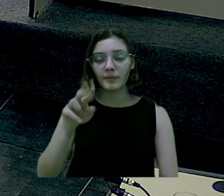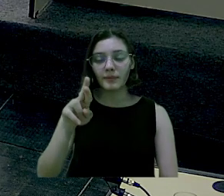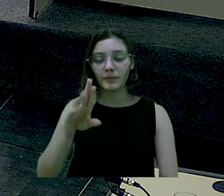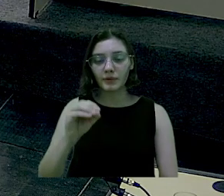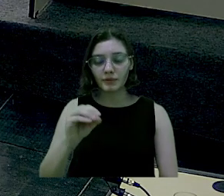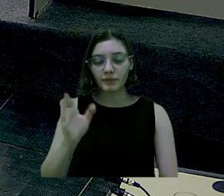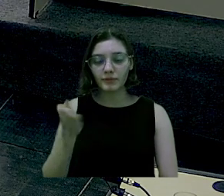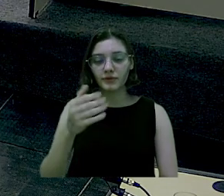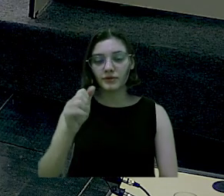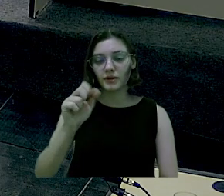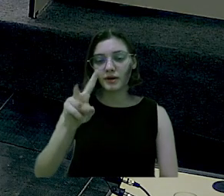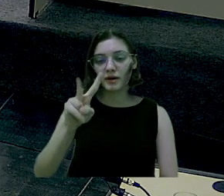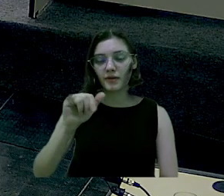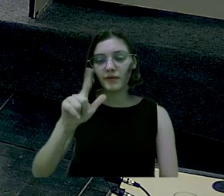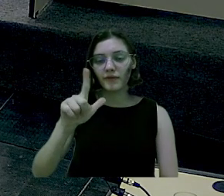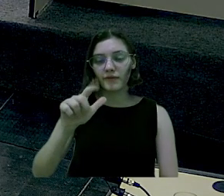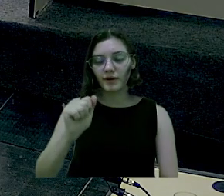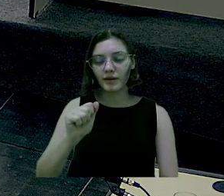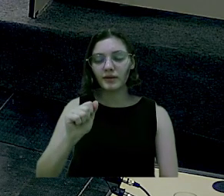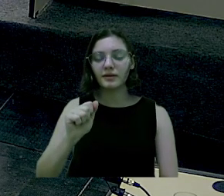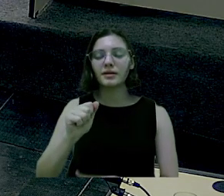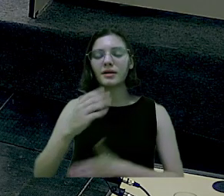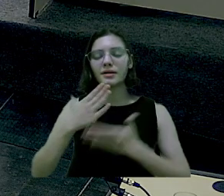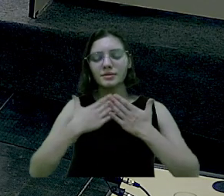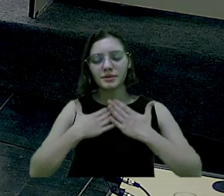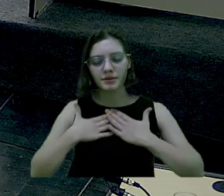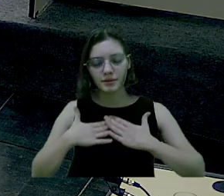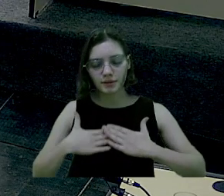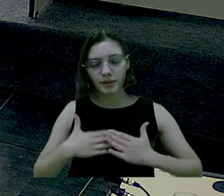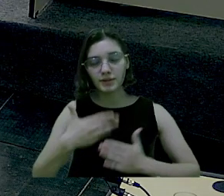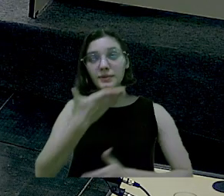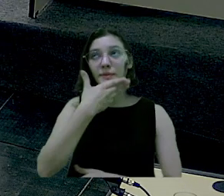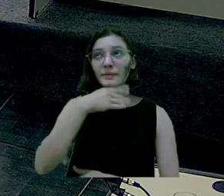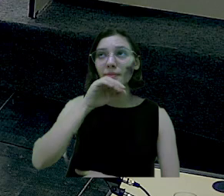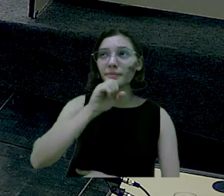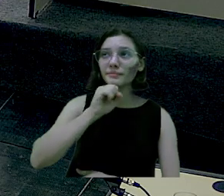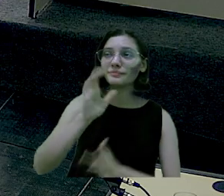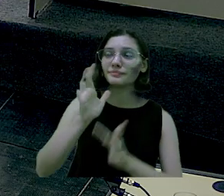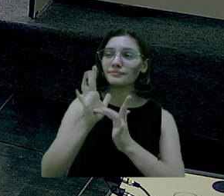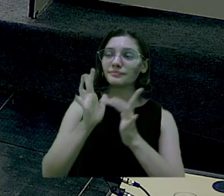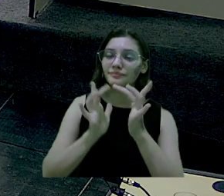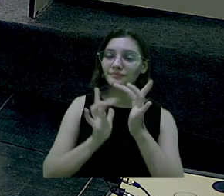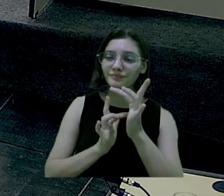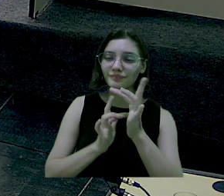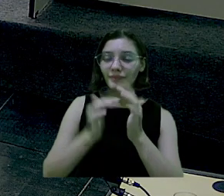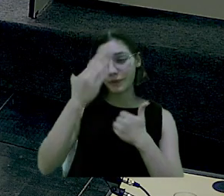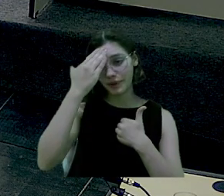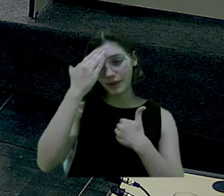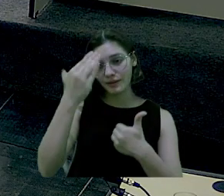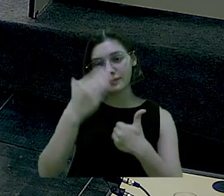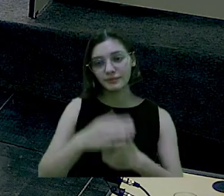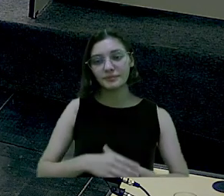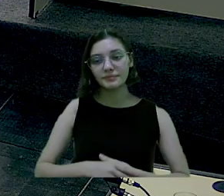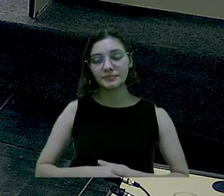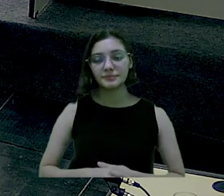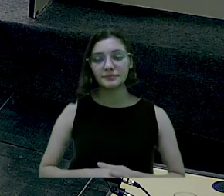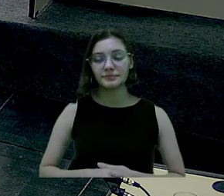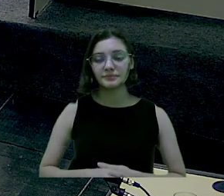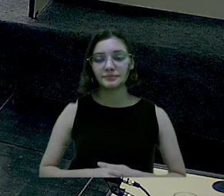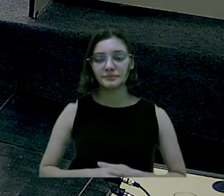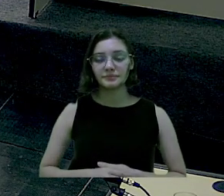Pedro de Ávila Silveira descanse nos braços do nosso senhor Jesus. Muito obrigado.